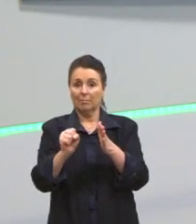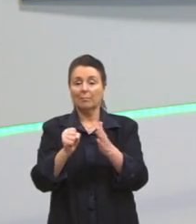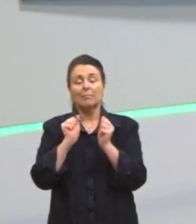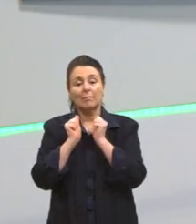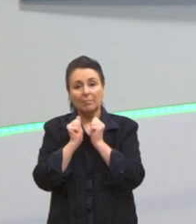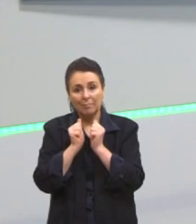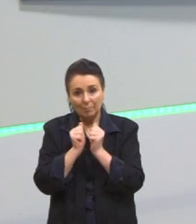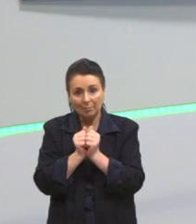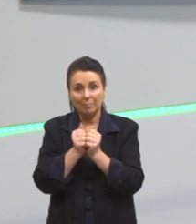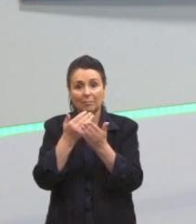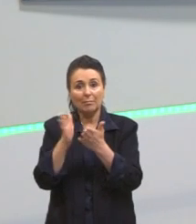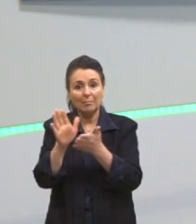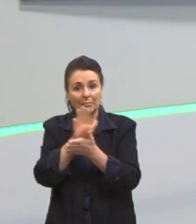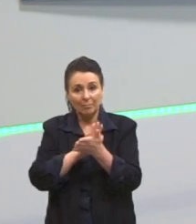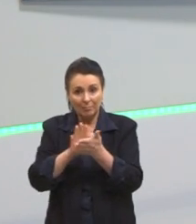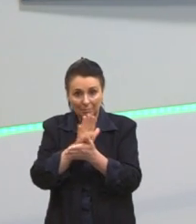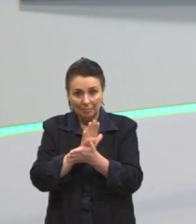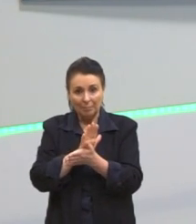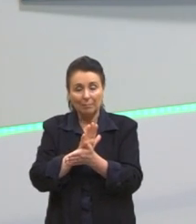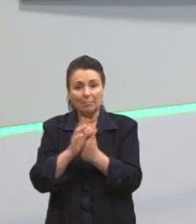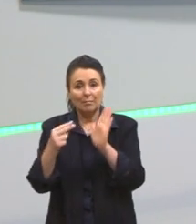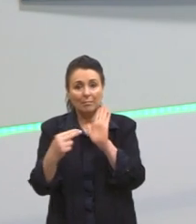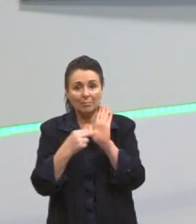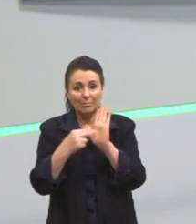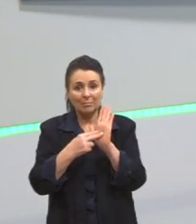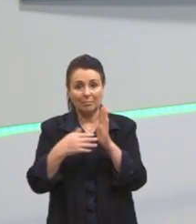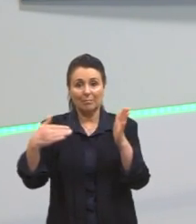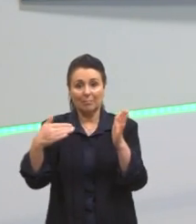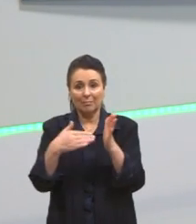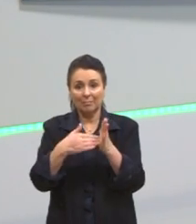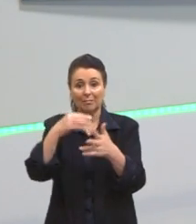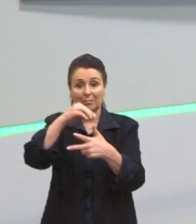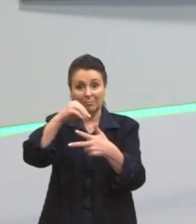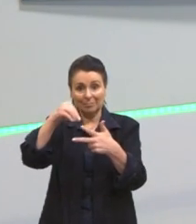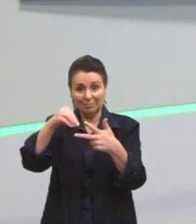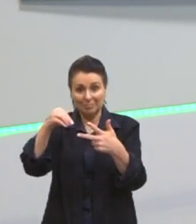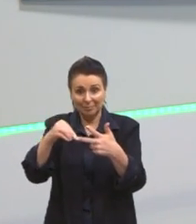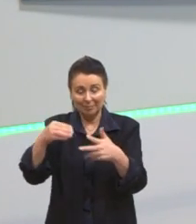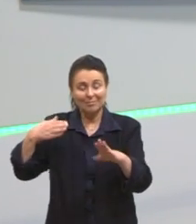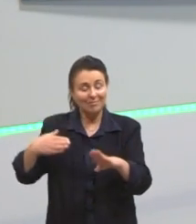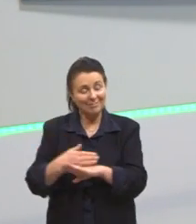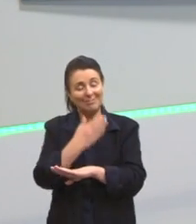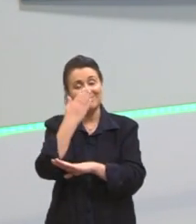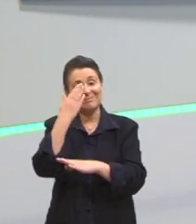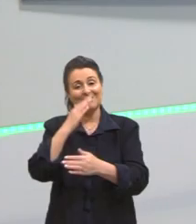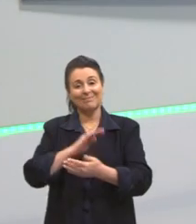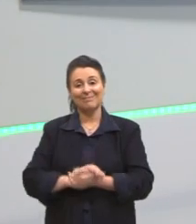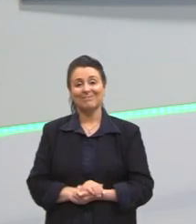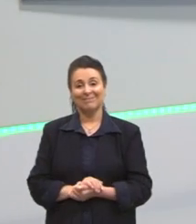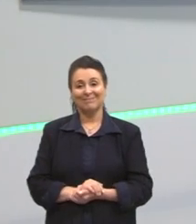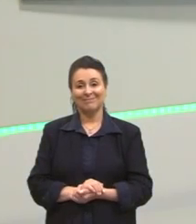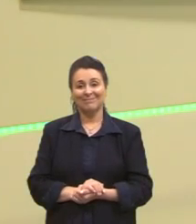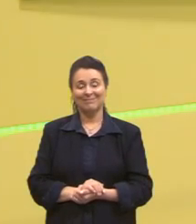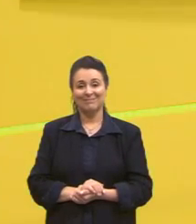e fica ligado que vem muito mais por aí, até o ENEM que já está chegando. Parte o passar e até a próxima.